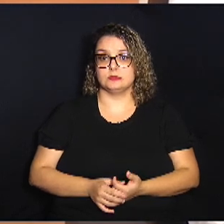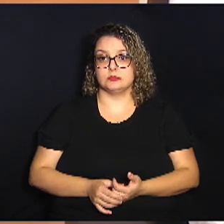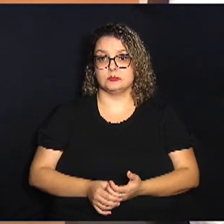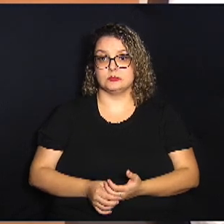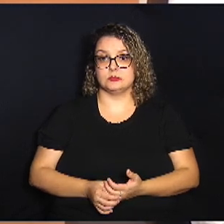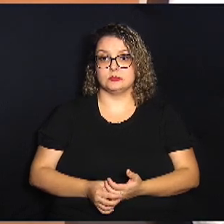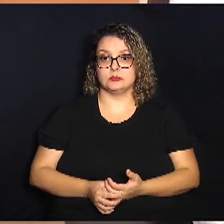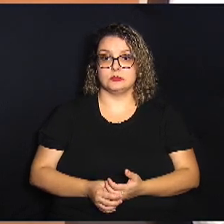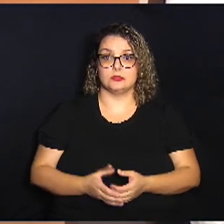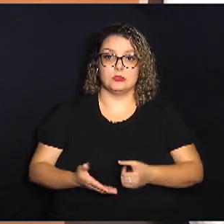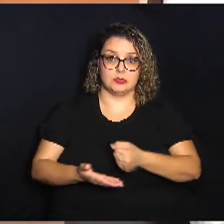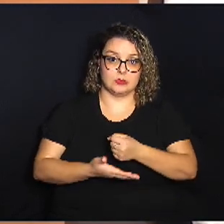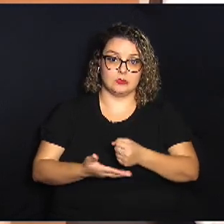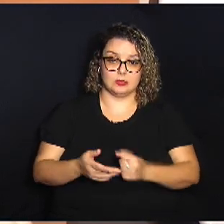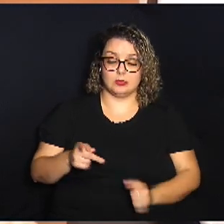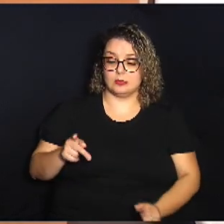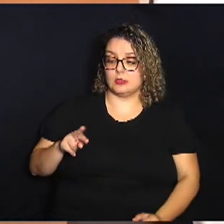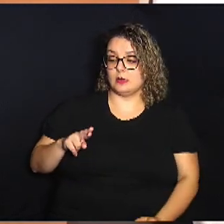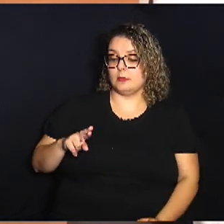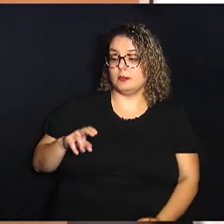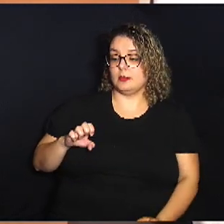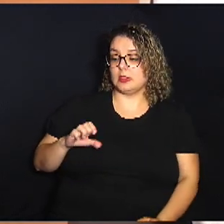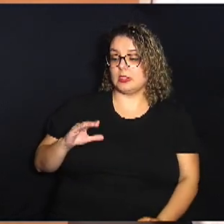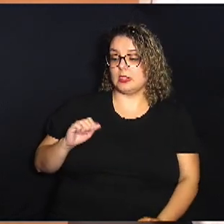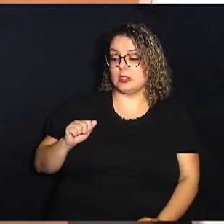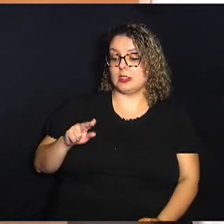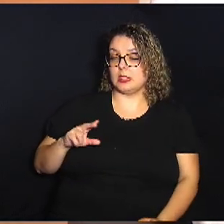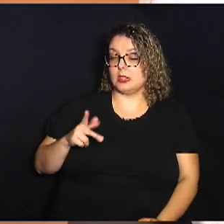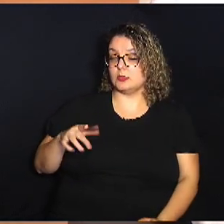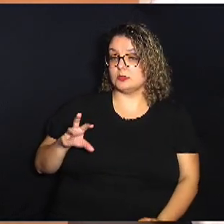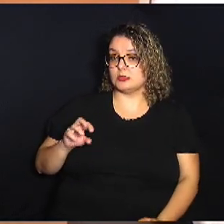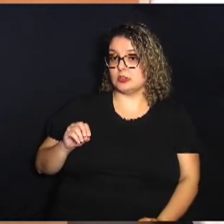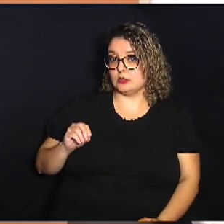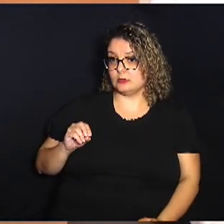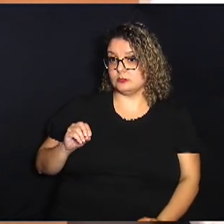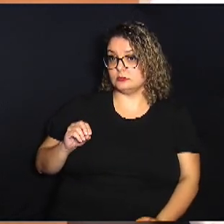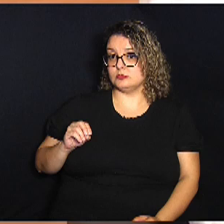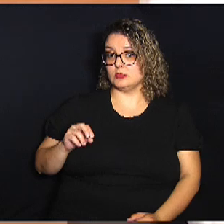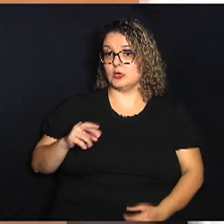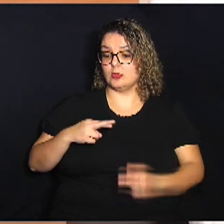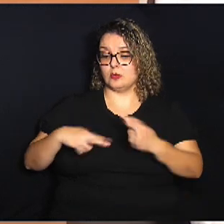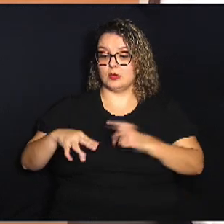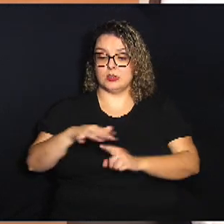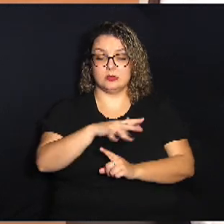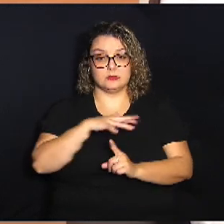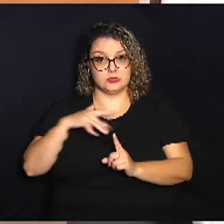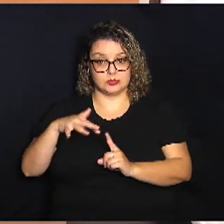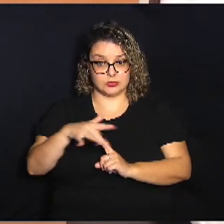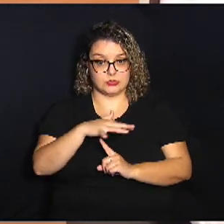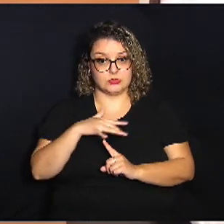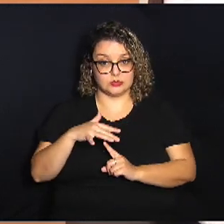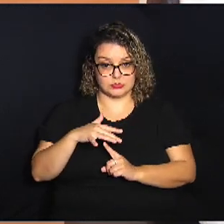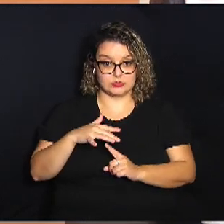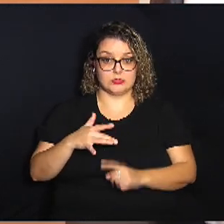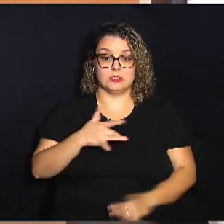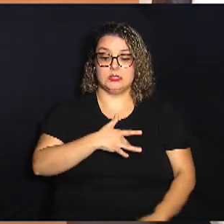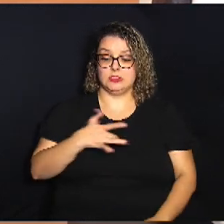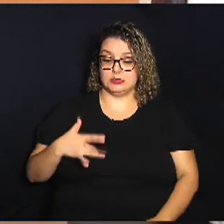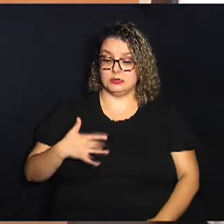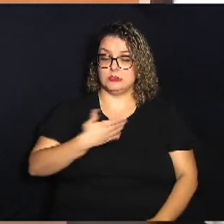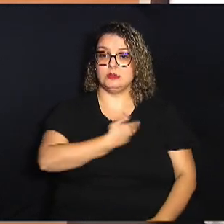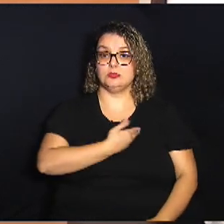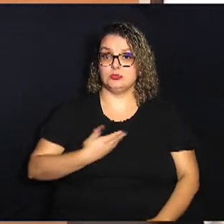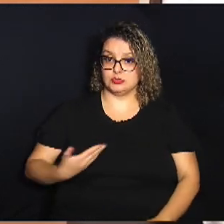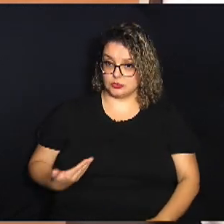princípio da precaução no que diz respeito à questão ambiental e de saúde pública